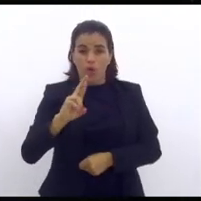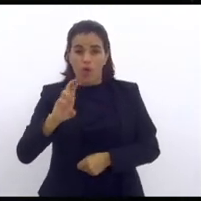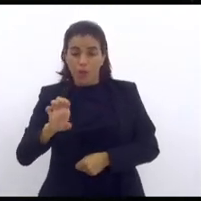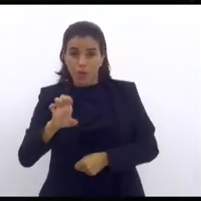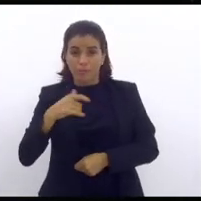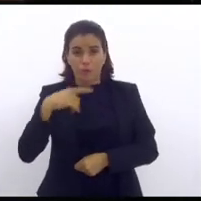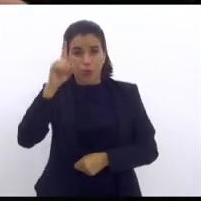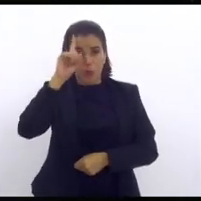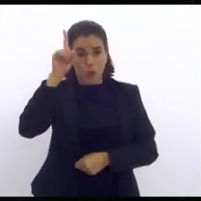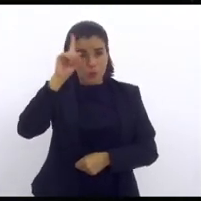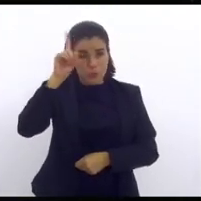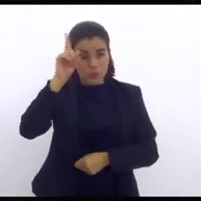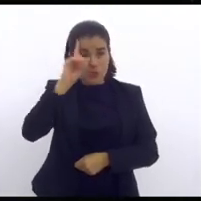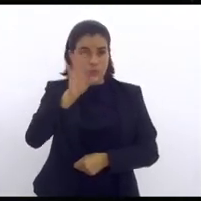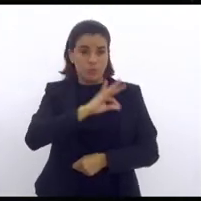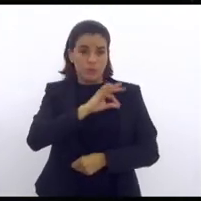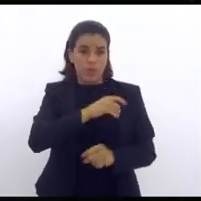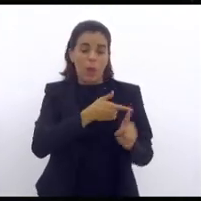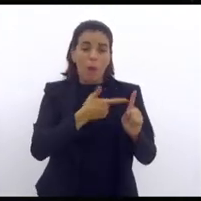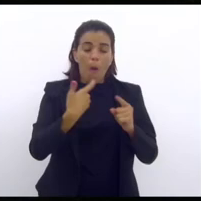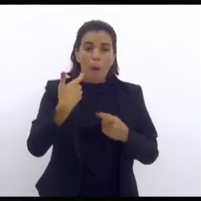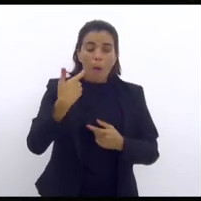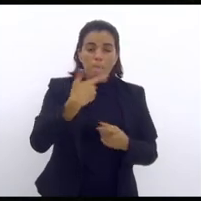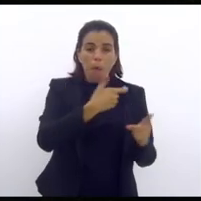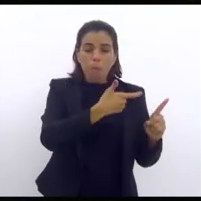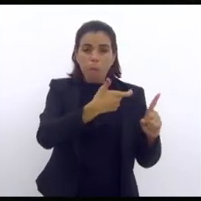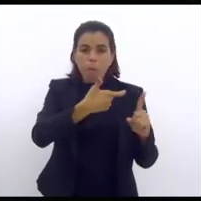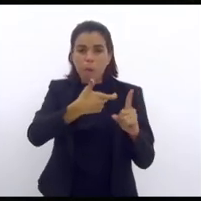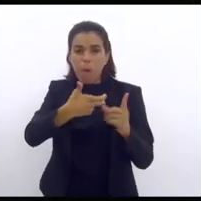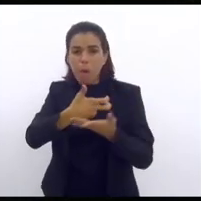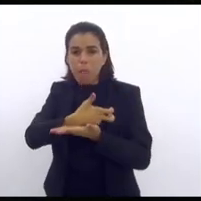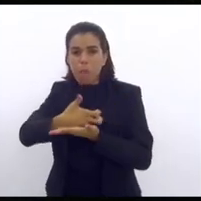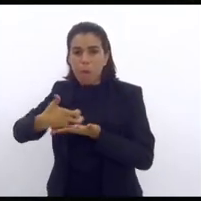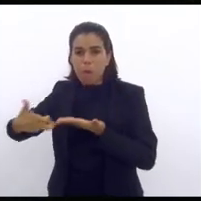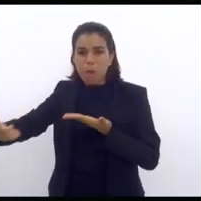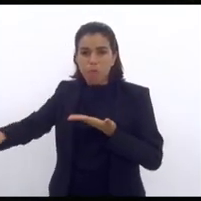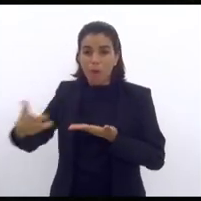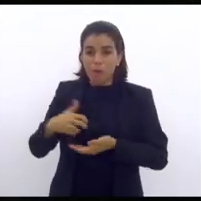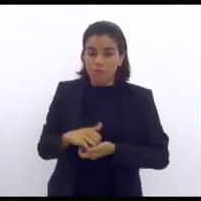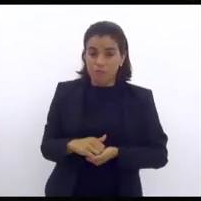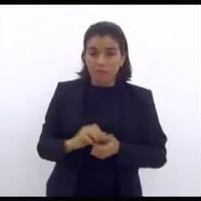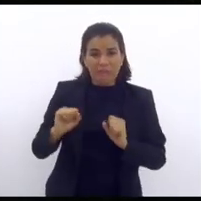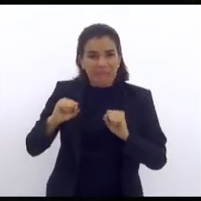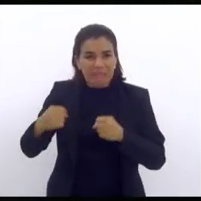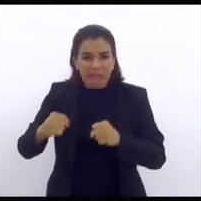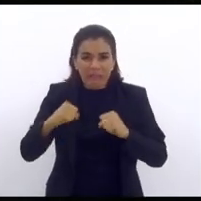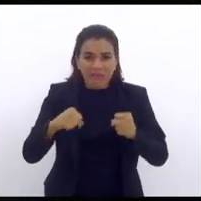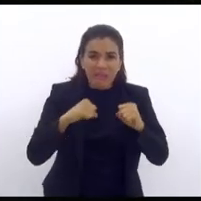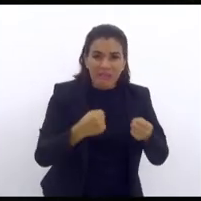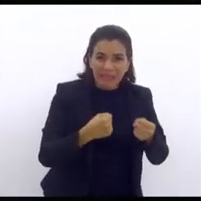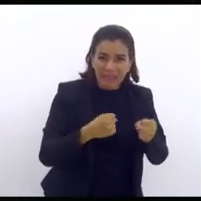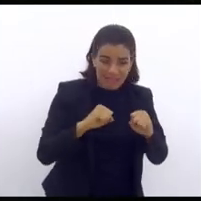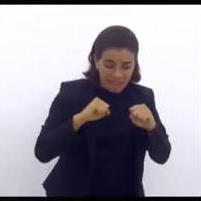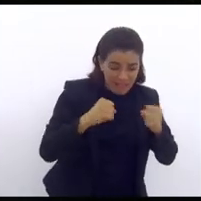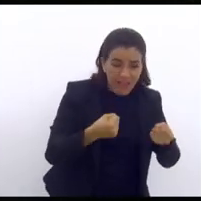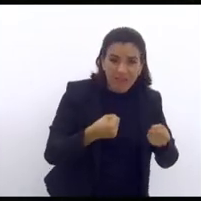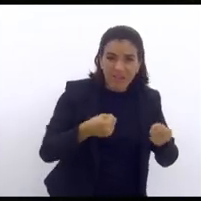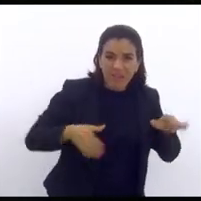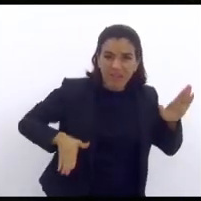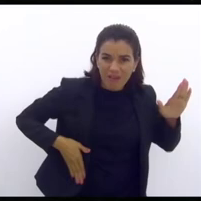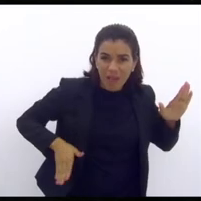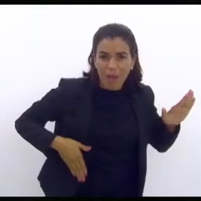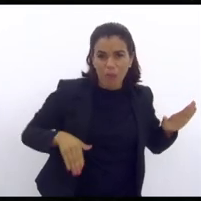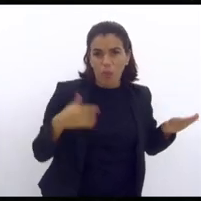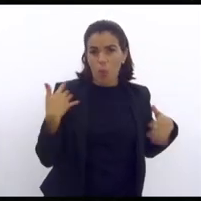assassinado. Eu não vejo direitos humanos, eu não vejo jornalistazinho, jornaleco, defendendo. Mas para defender vagabundo,